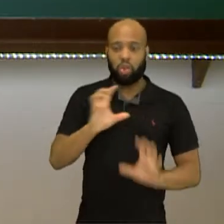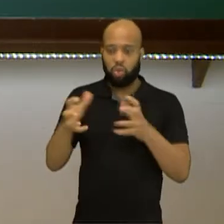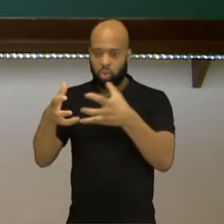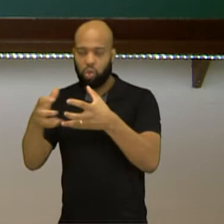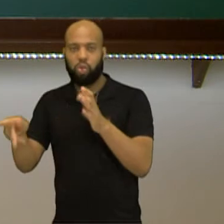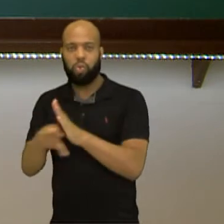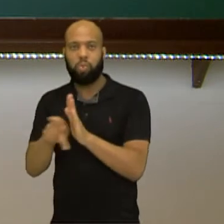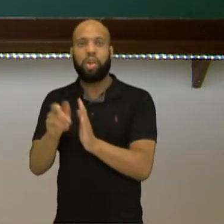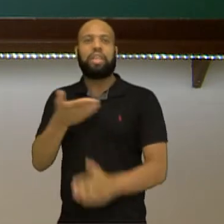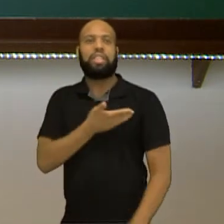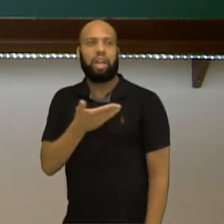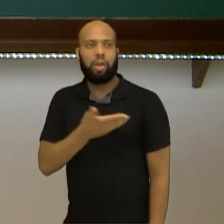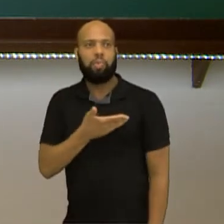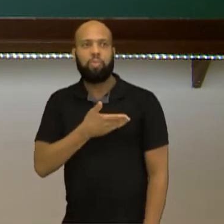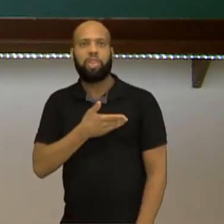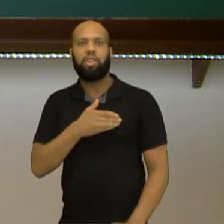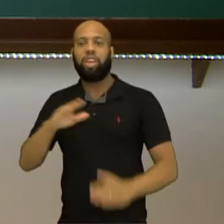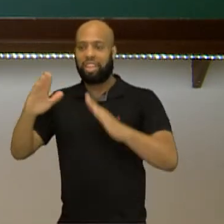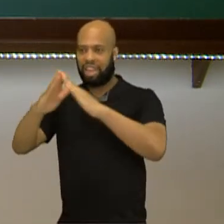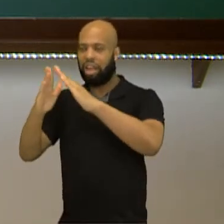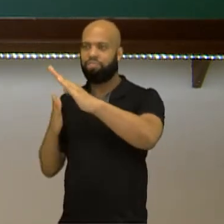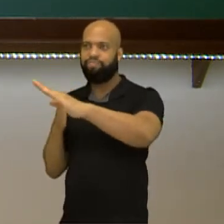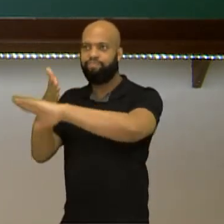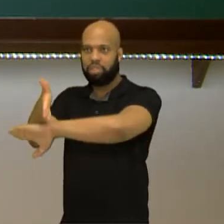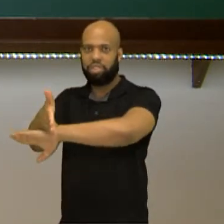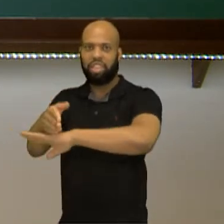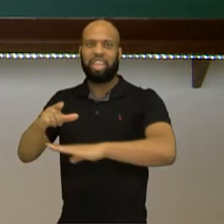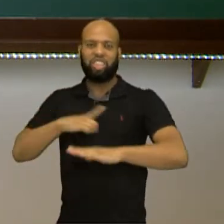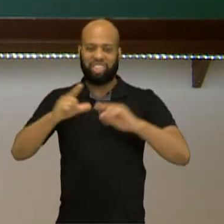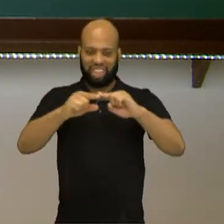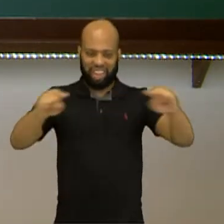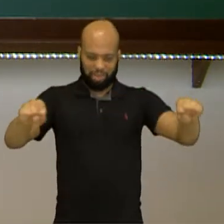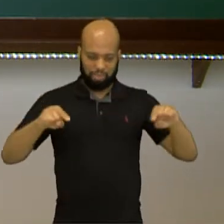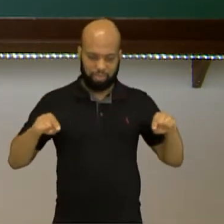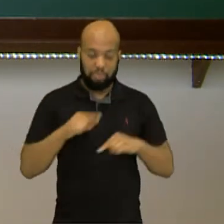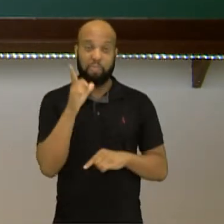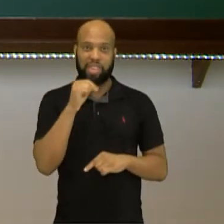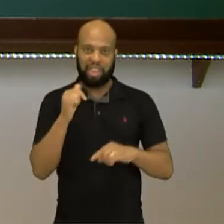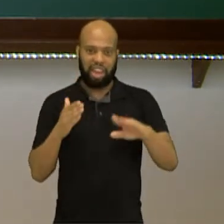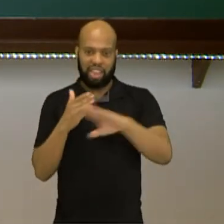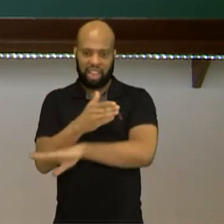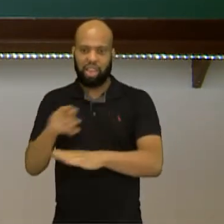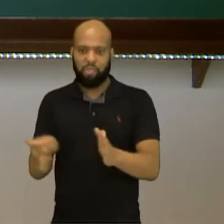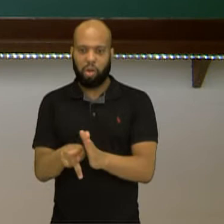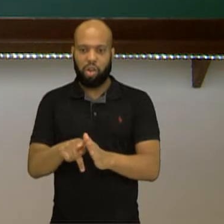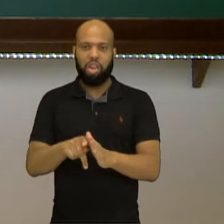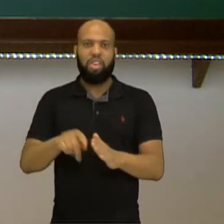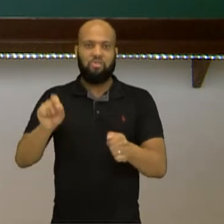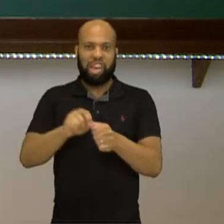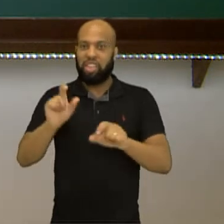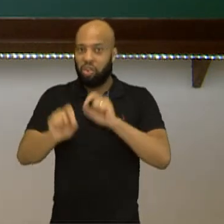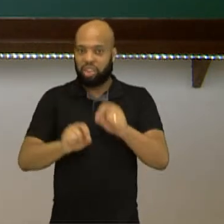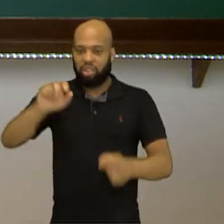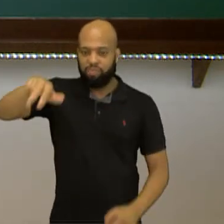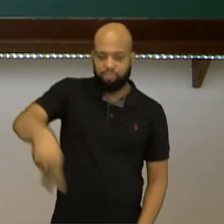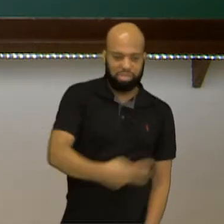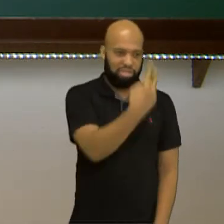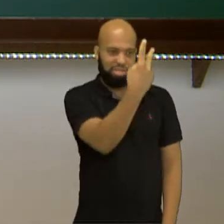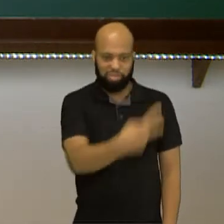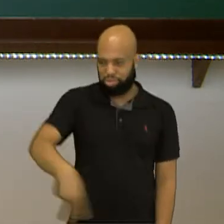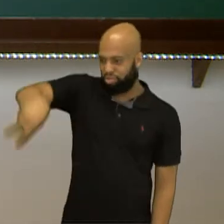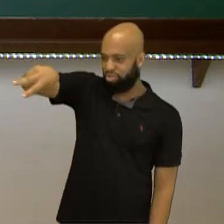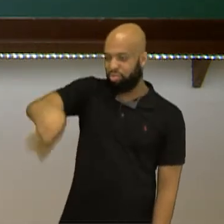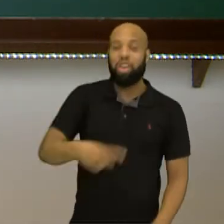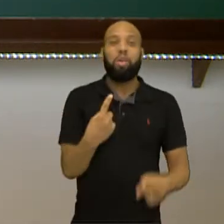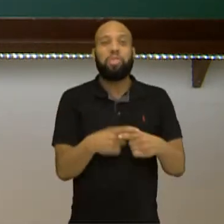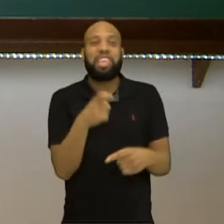eram um grupo de amigos, eles se reuniam para entrar nas casas que estavam abandonadas e que tinham piscina. geralmente no inverno as